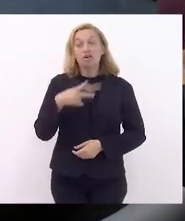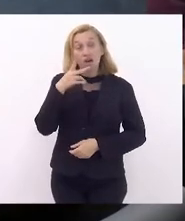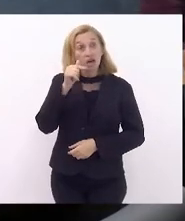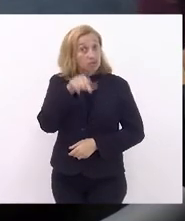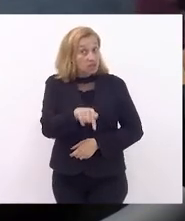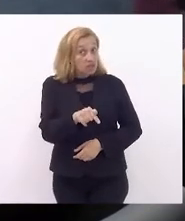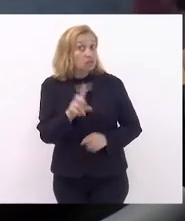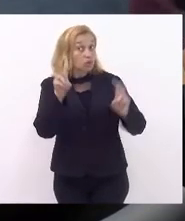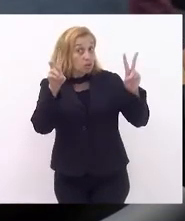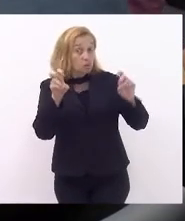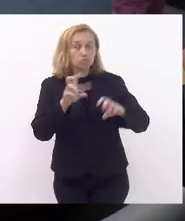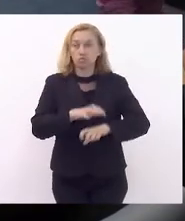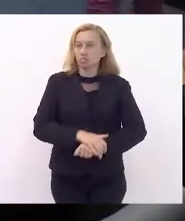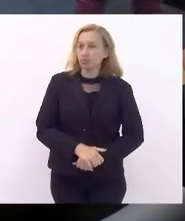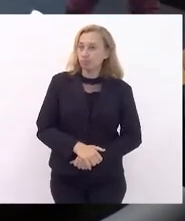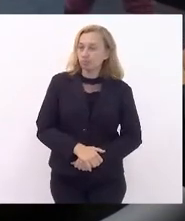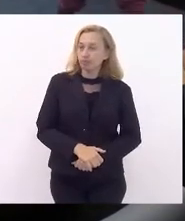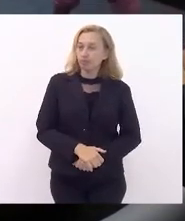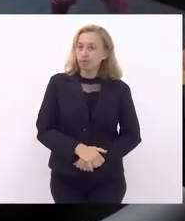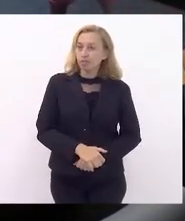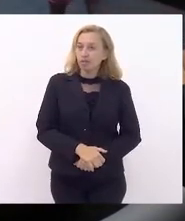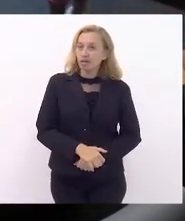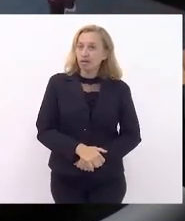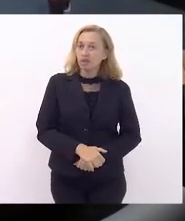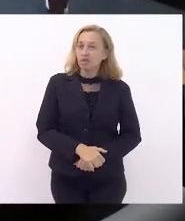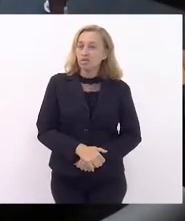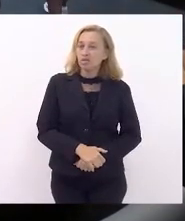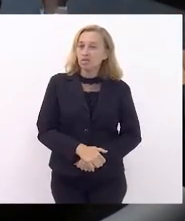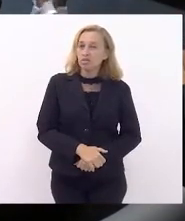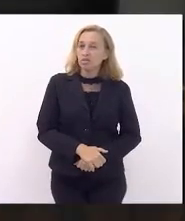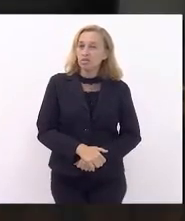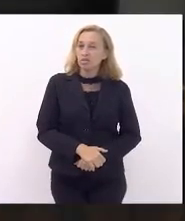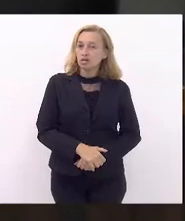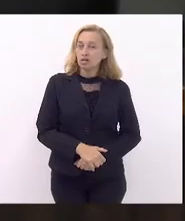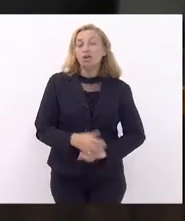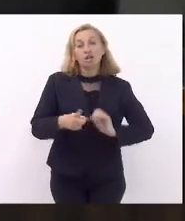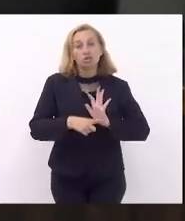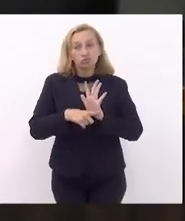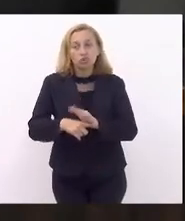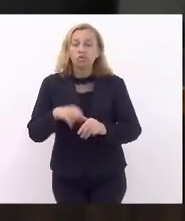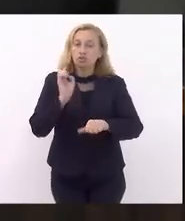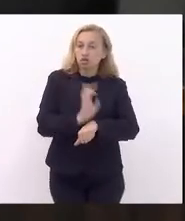questão. Era uma salvaguarda para o Estado do Rio de Janeiro